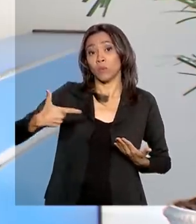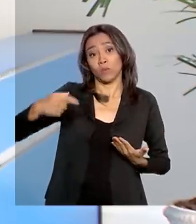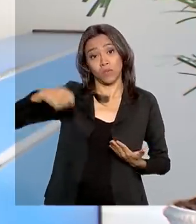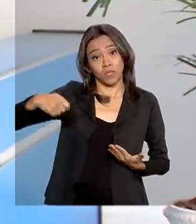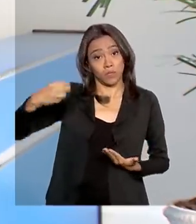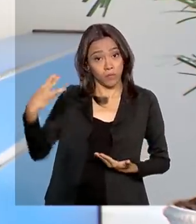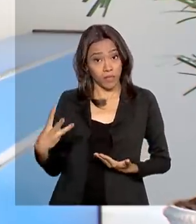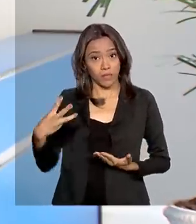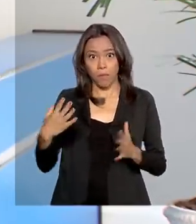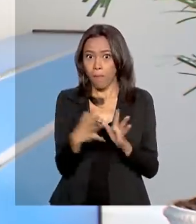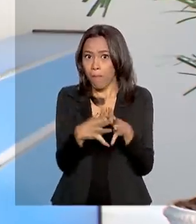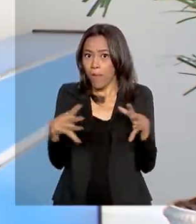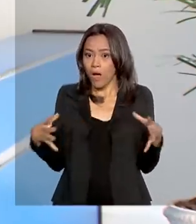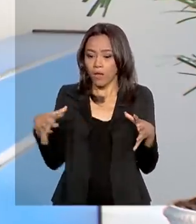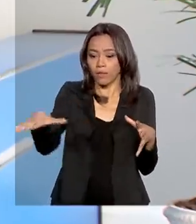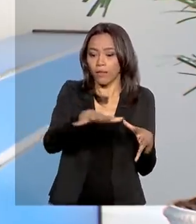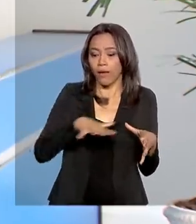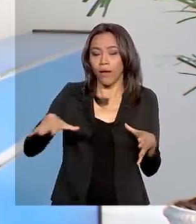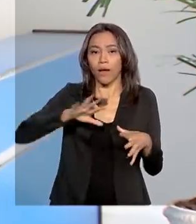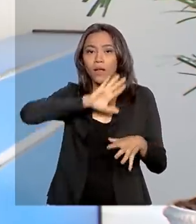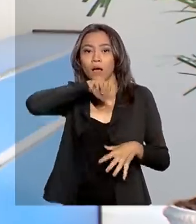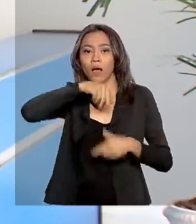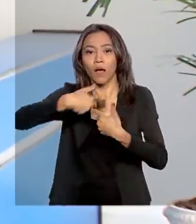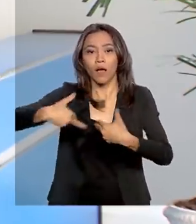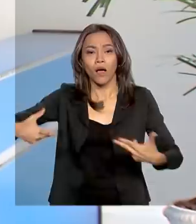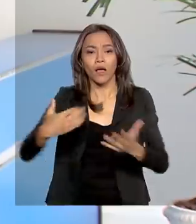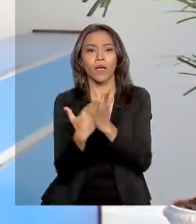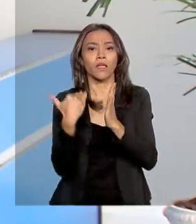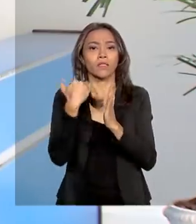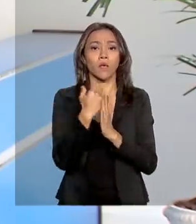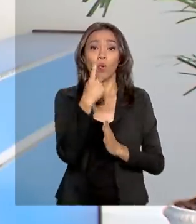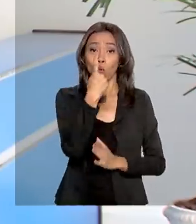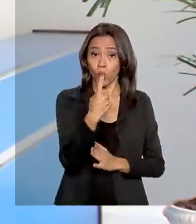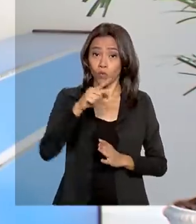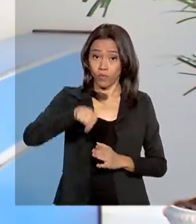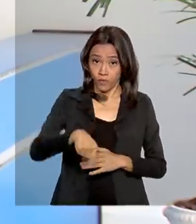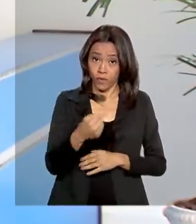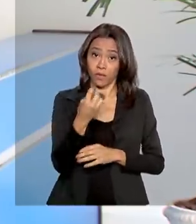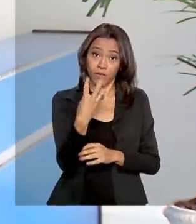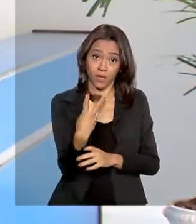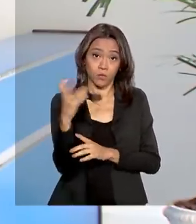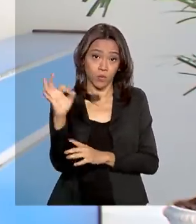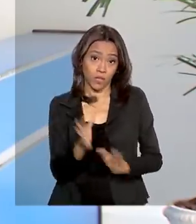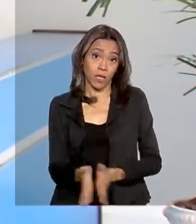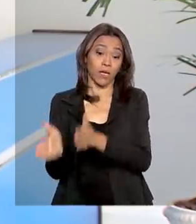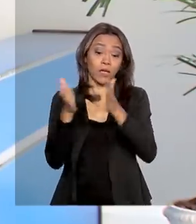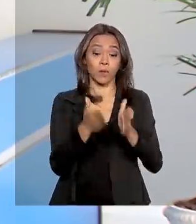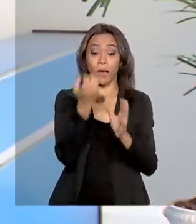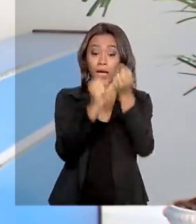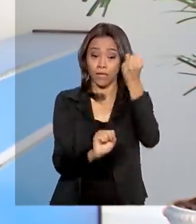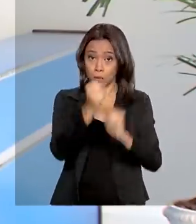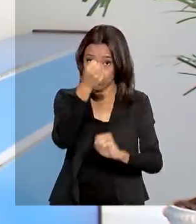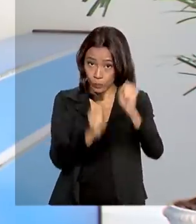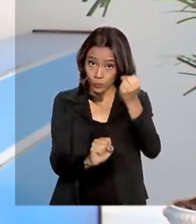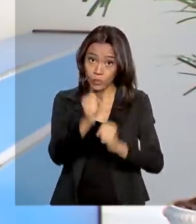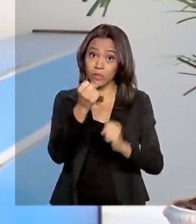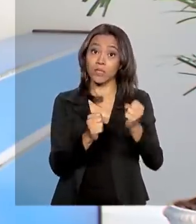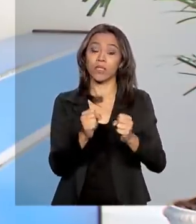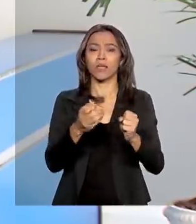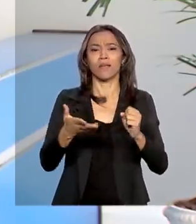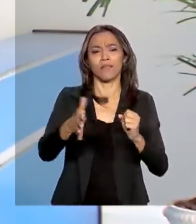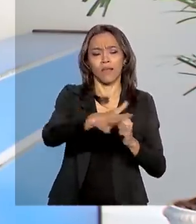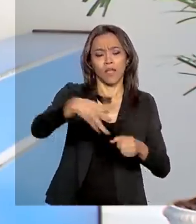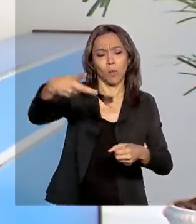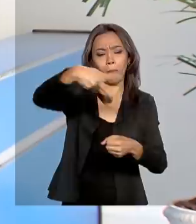agropecuária, que cresceu 1,3%, seguido por indústria, com destaque para a extração do